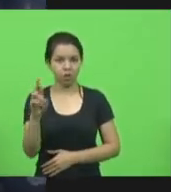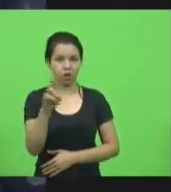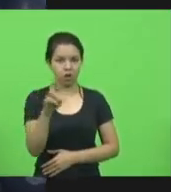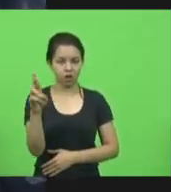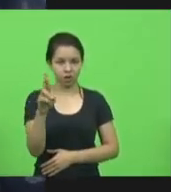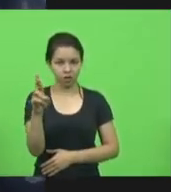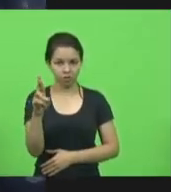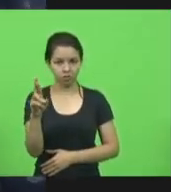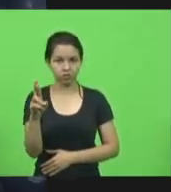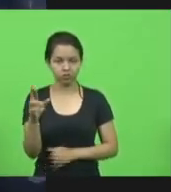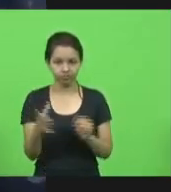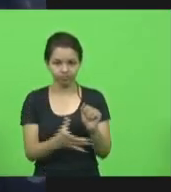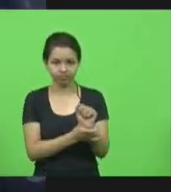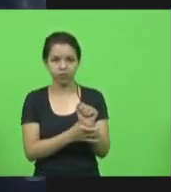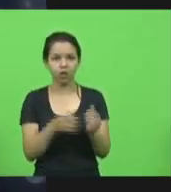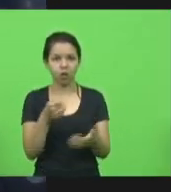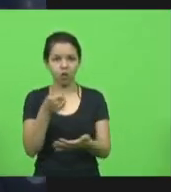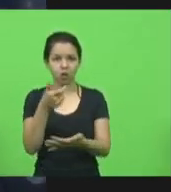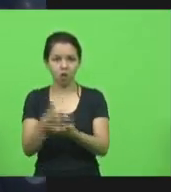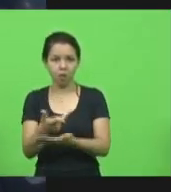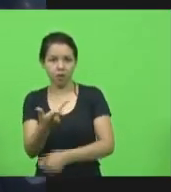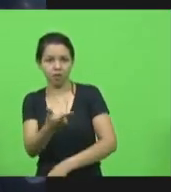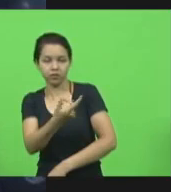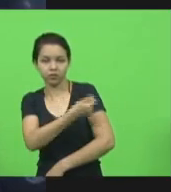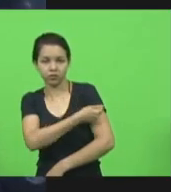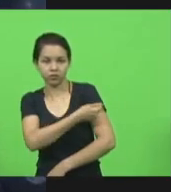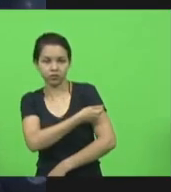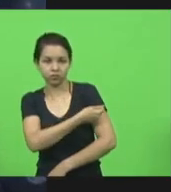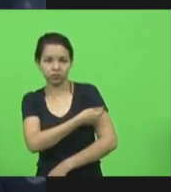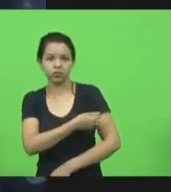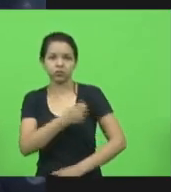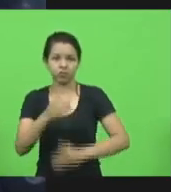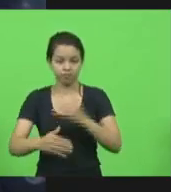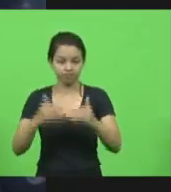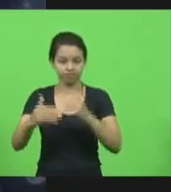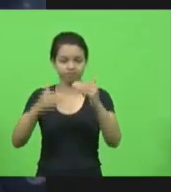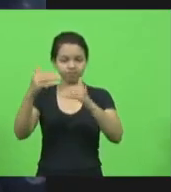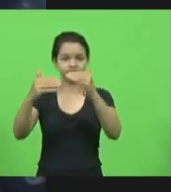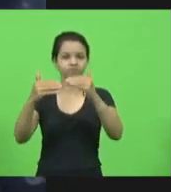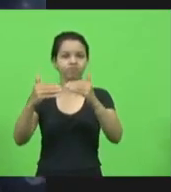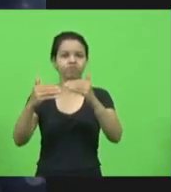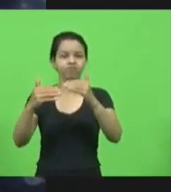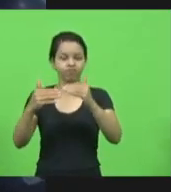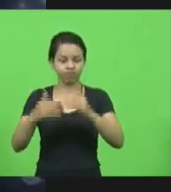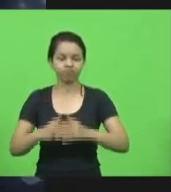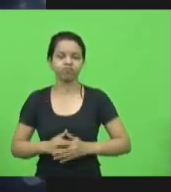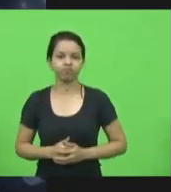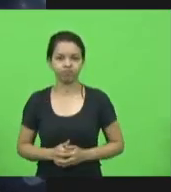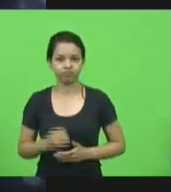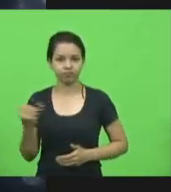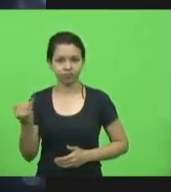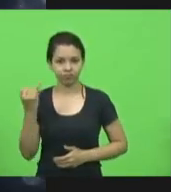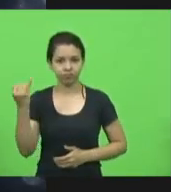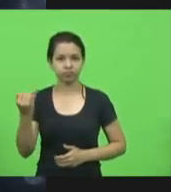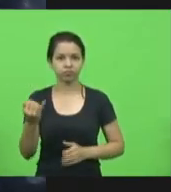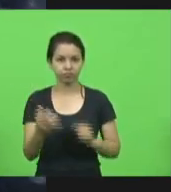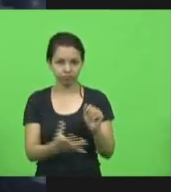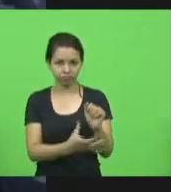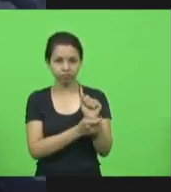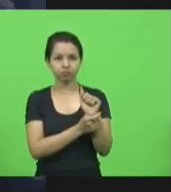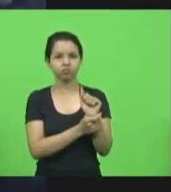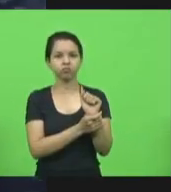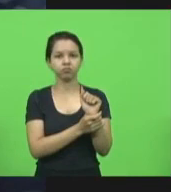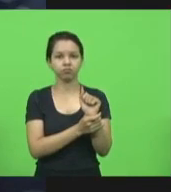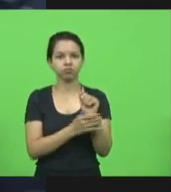garantidos para a compra de vacina, por que não avançar nessa linha? Principalmente dando segurança aos